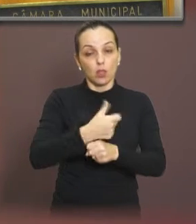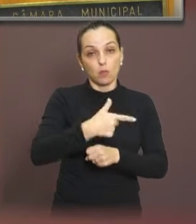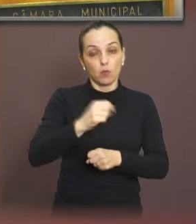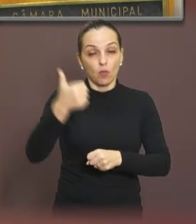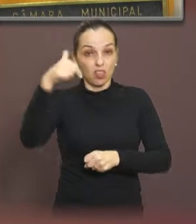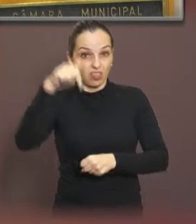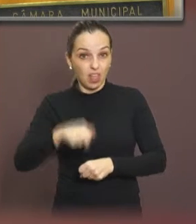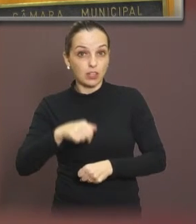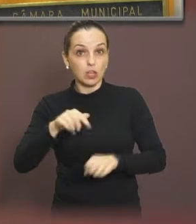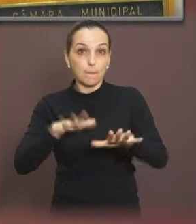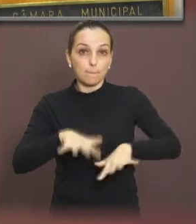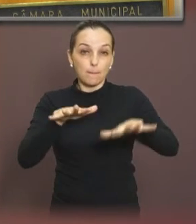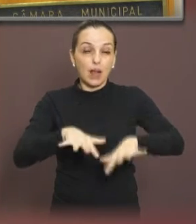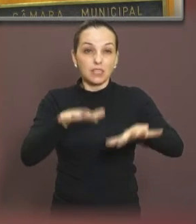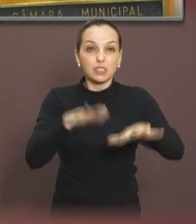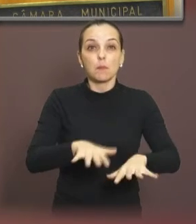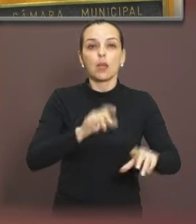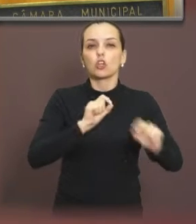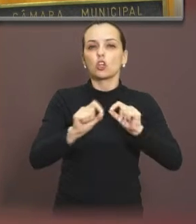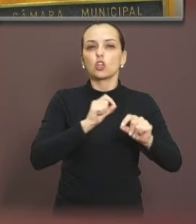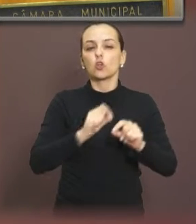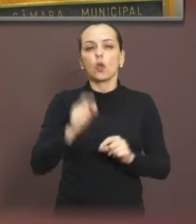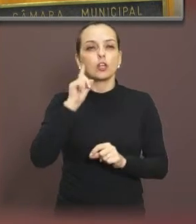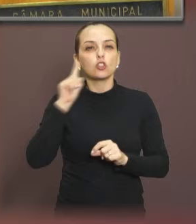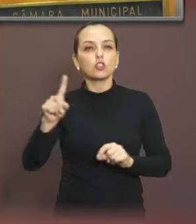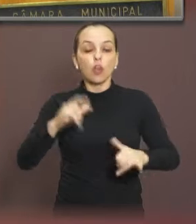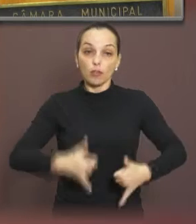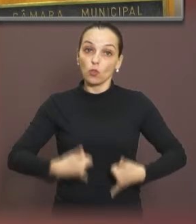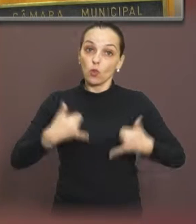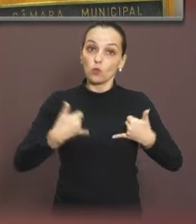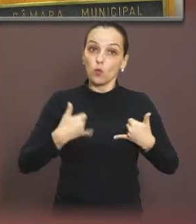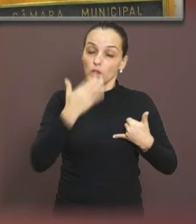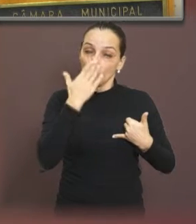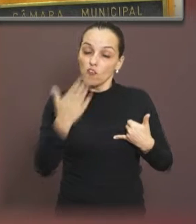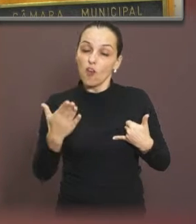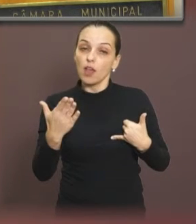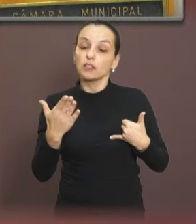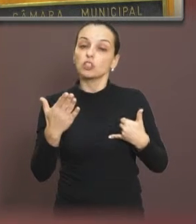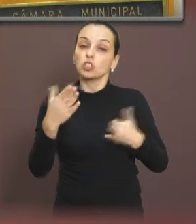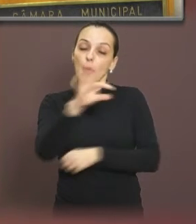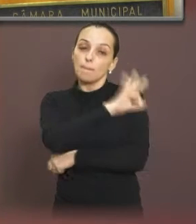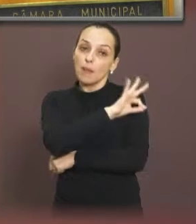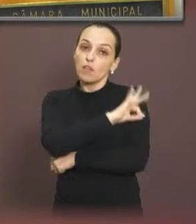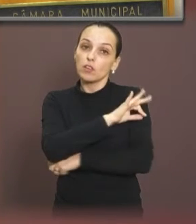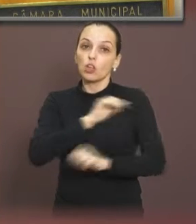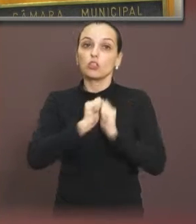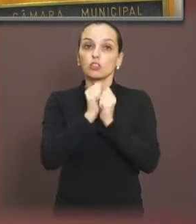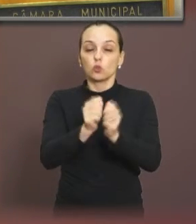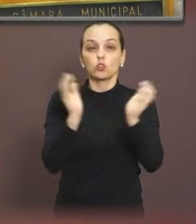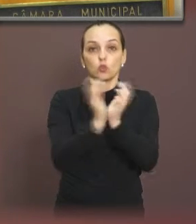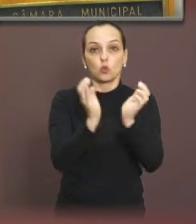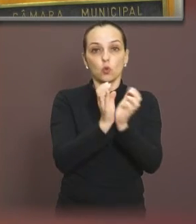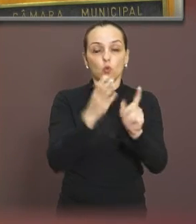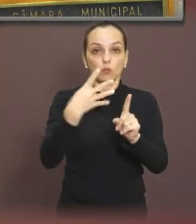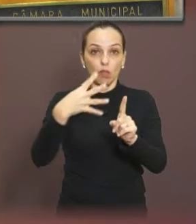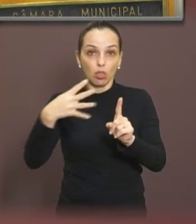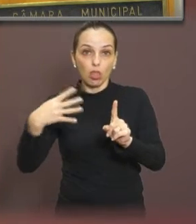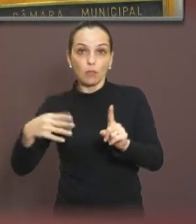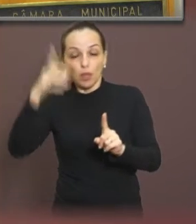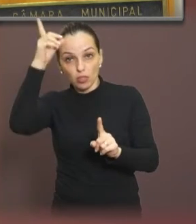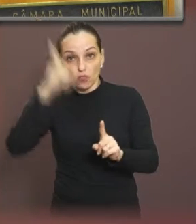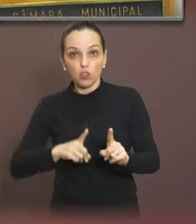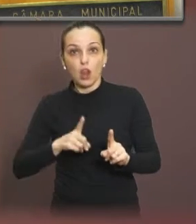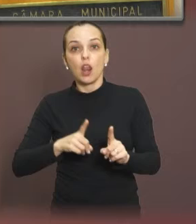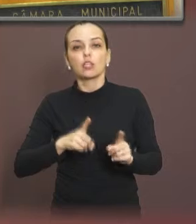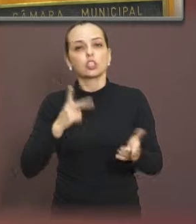participamos da ação do Dia do Orgulho no Paço Municipal, junto com a comunidade LGBT, sempre defendendo os direitos